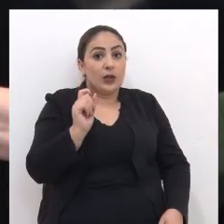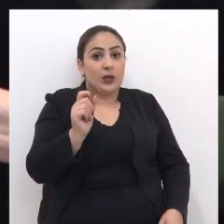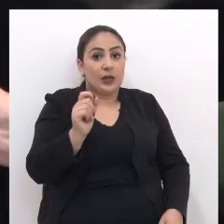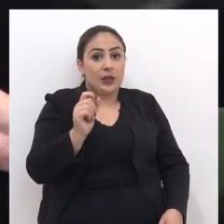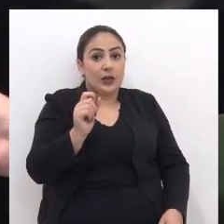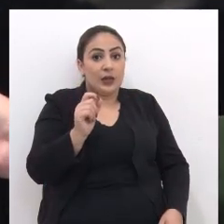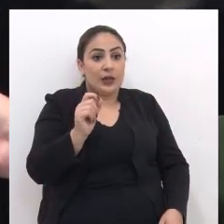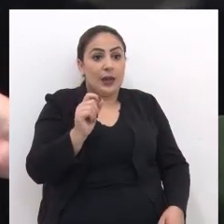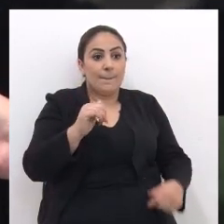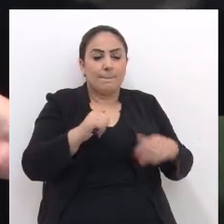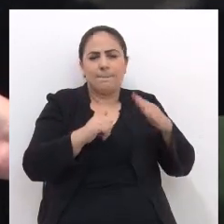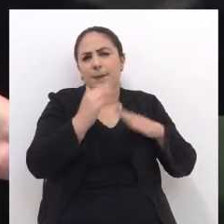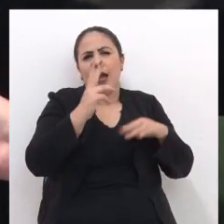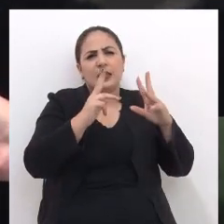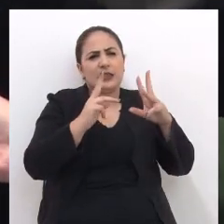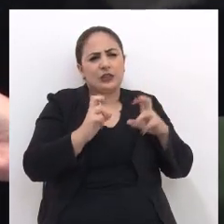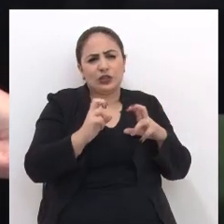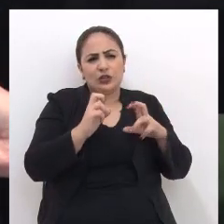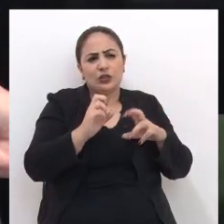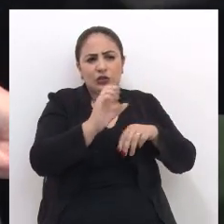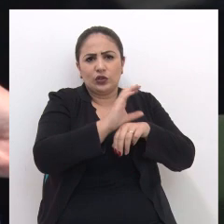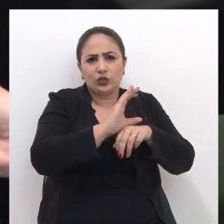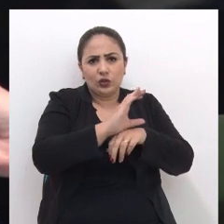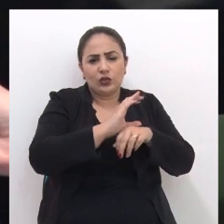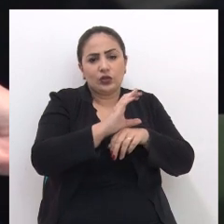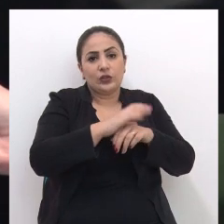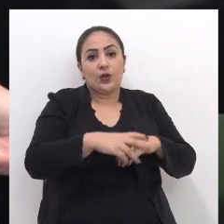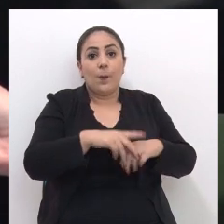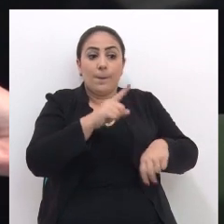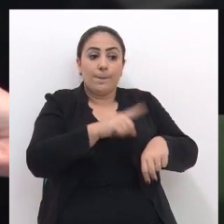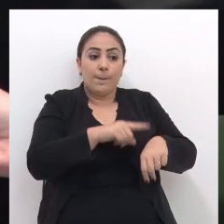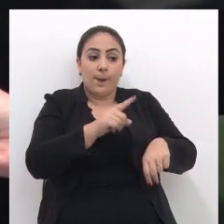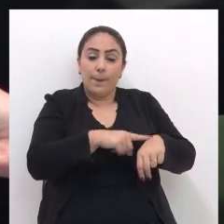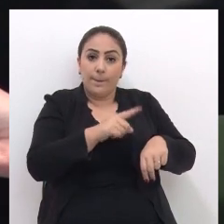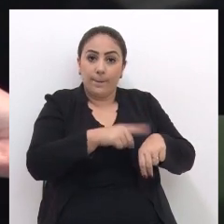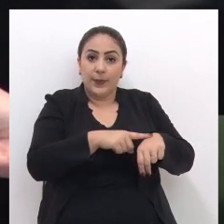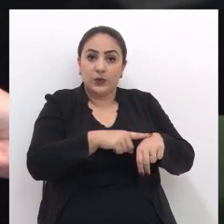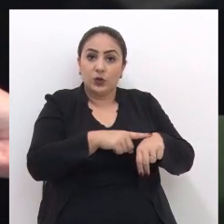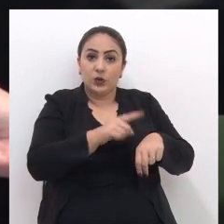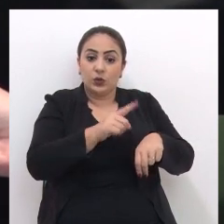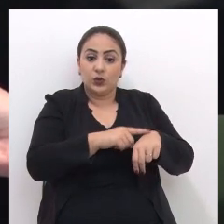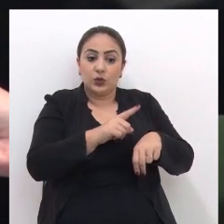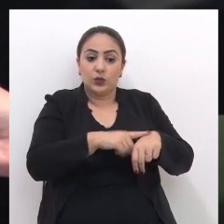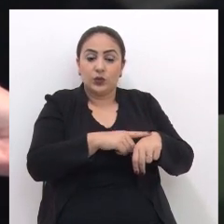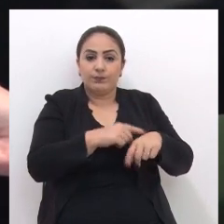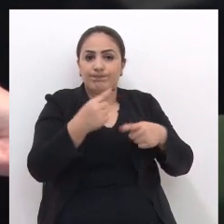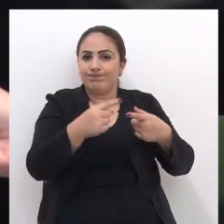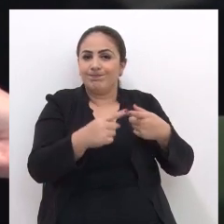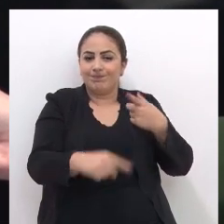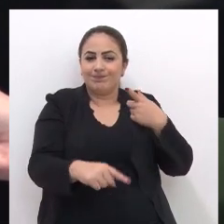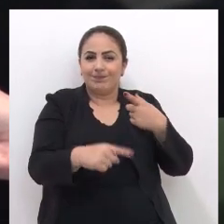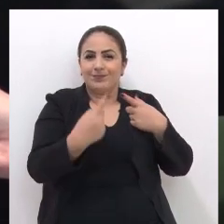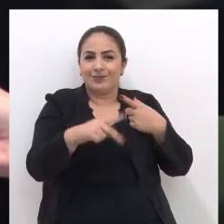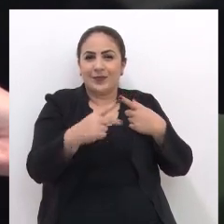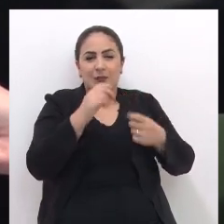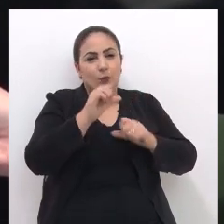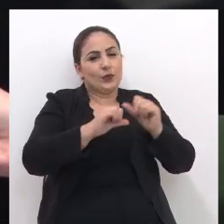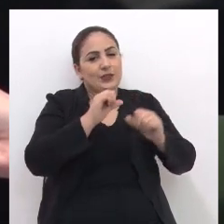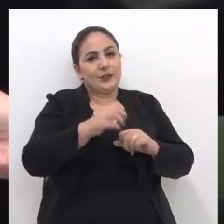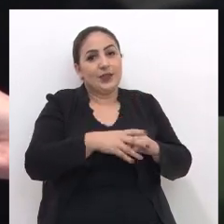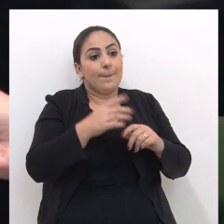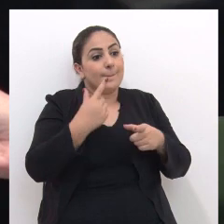que além da questão da constitucionalidade O momento, ele é um momento não propício para essa